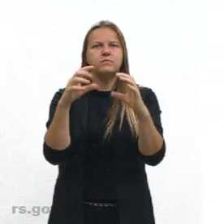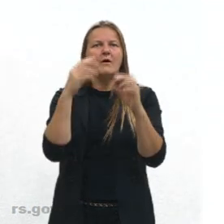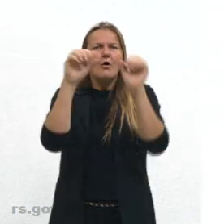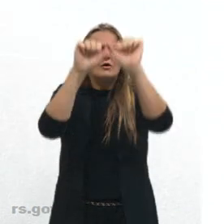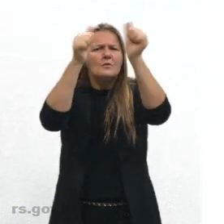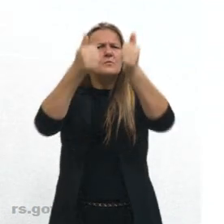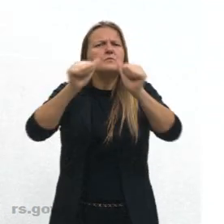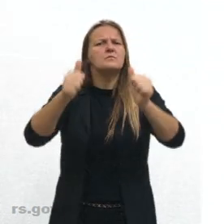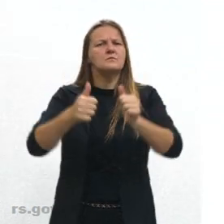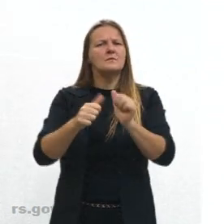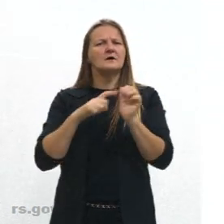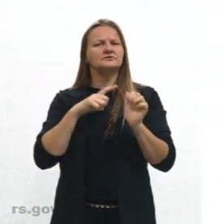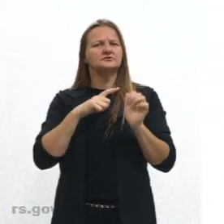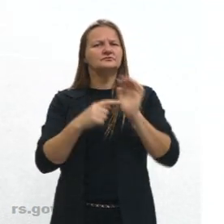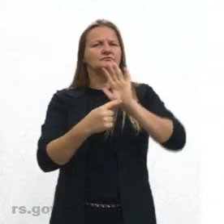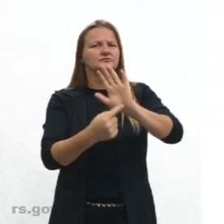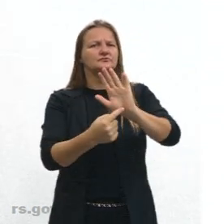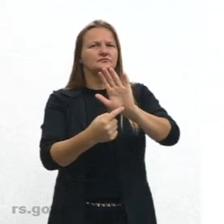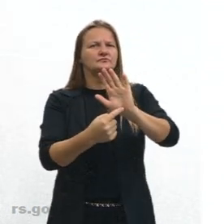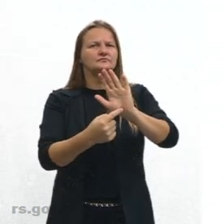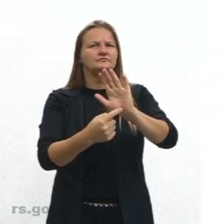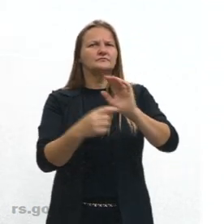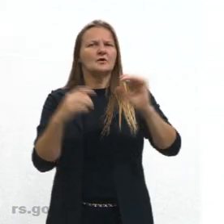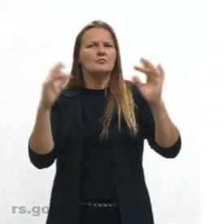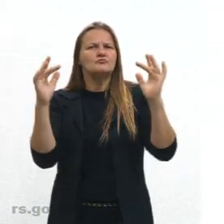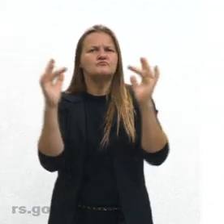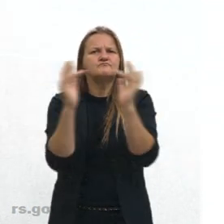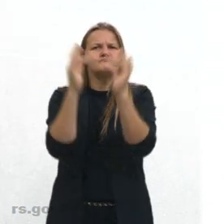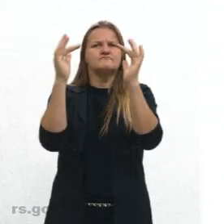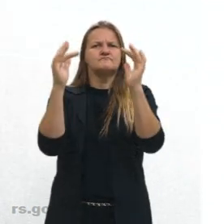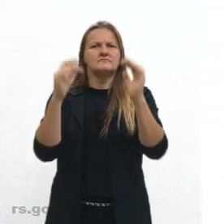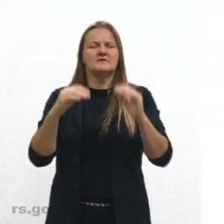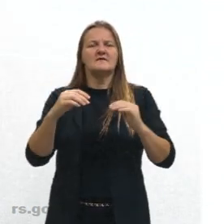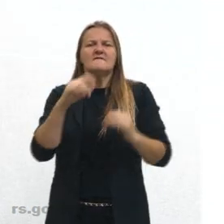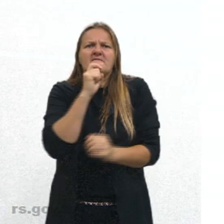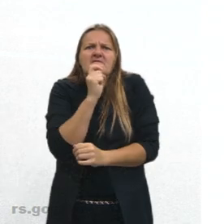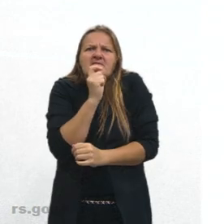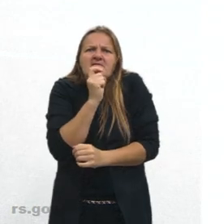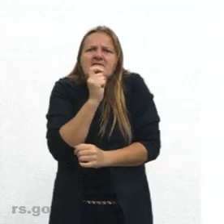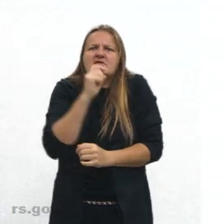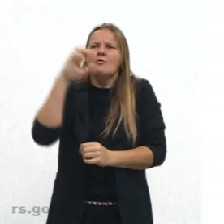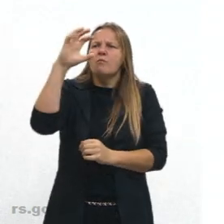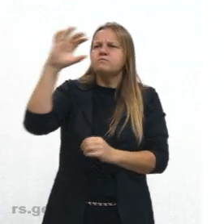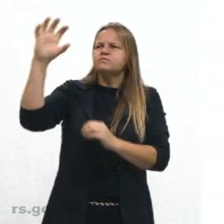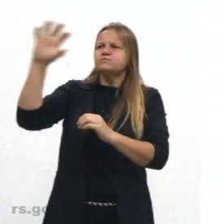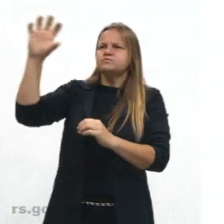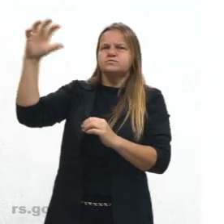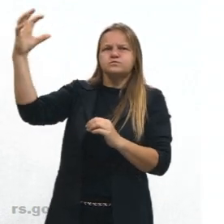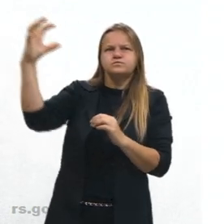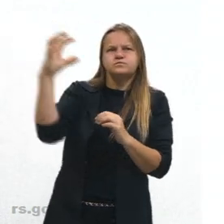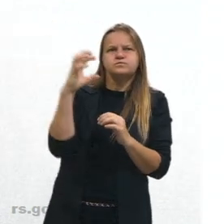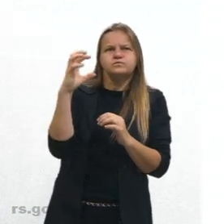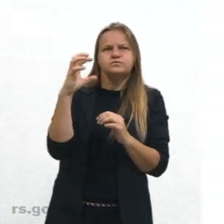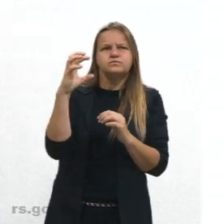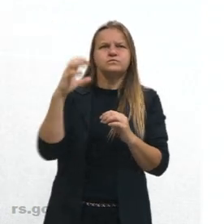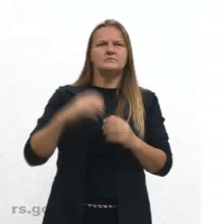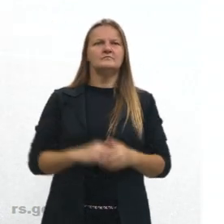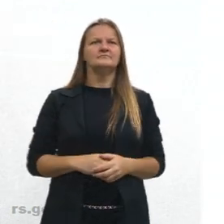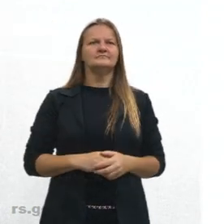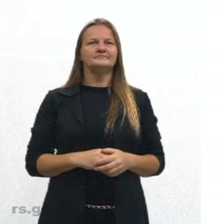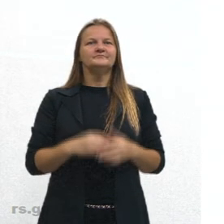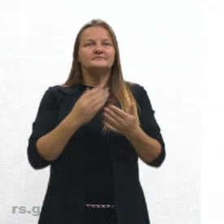imagem, né, da massas de ar aí se tocando, isso aqui é a famosa frente fria, né, chegando, tá, pessoal? Então vamos lá,